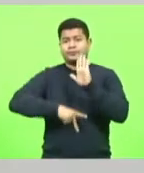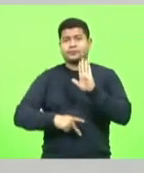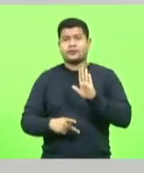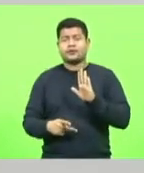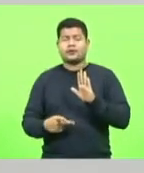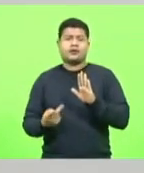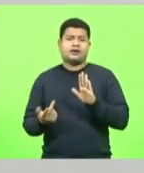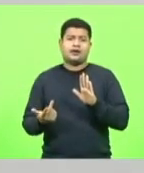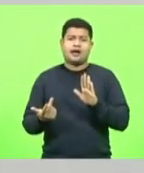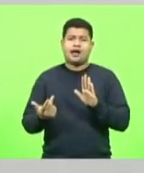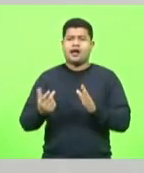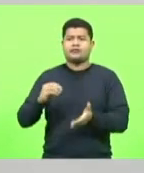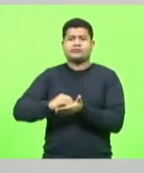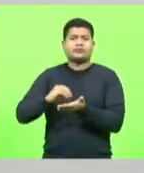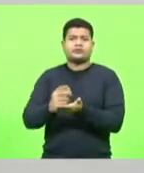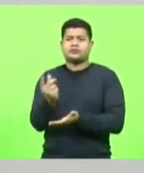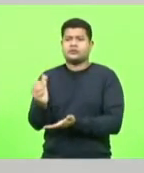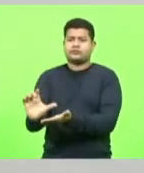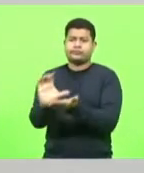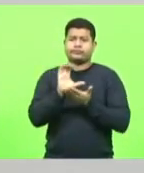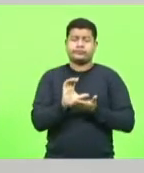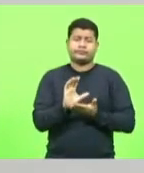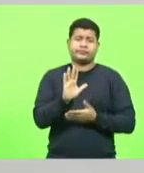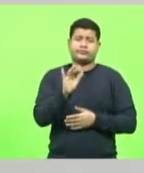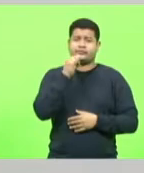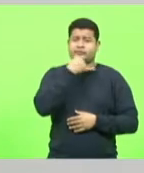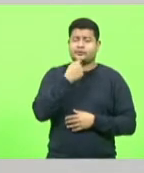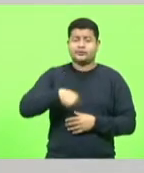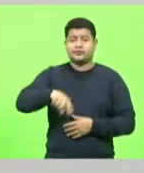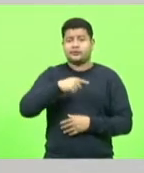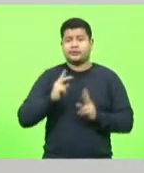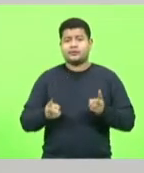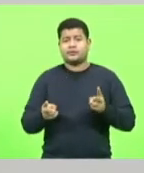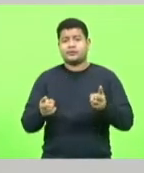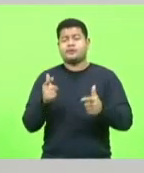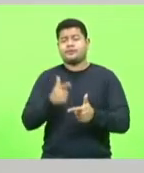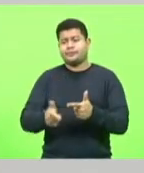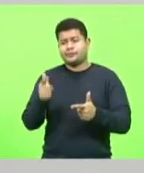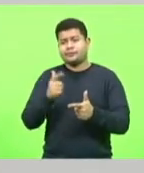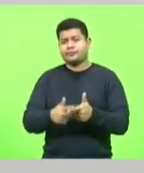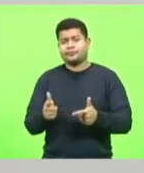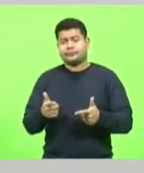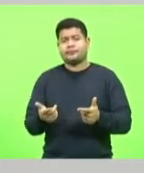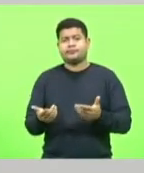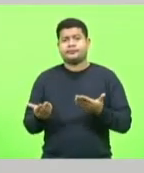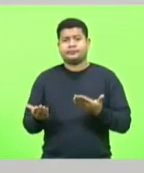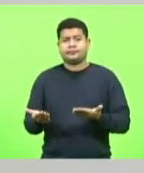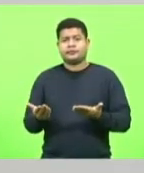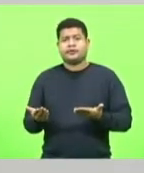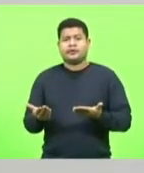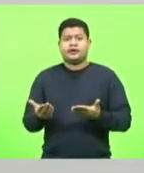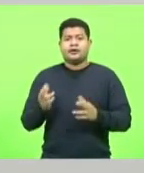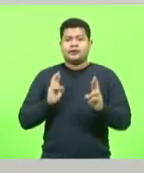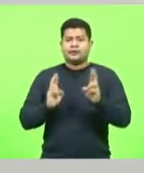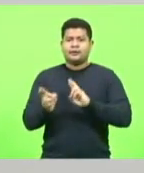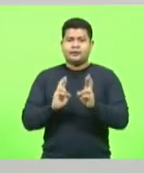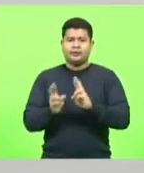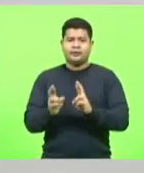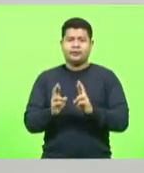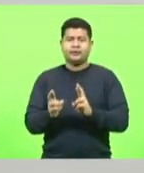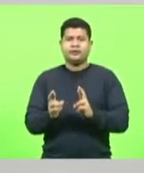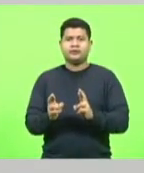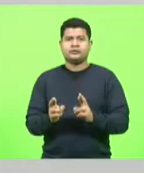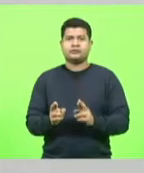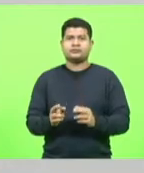e infelizmente nós continuamos nesse problema sem as nossas rodovias. Vou